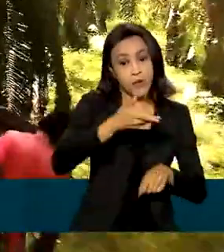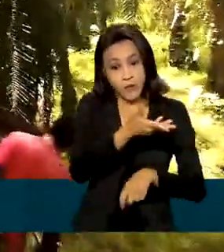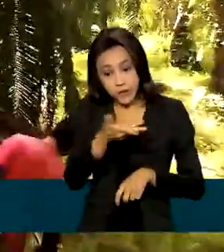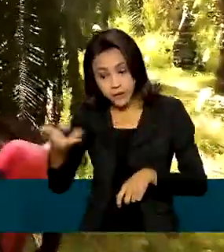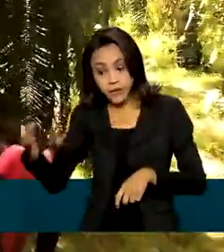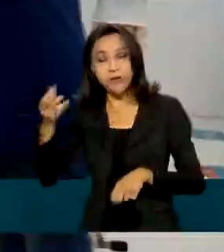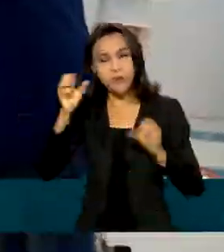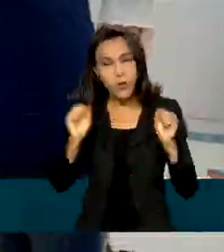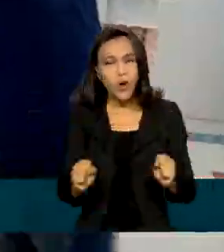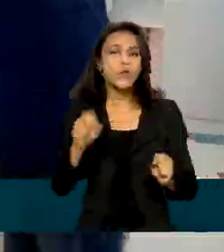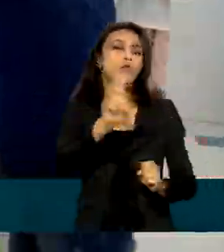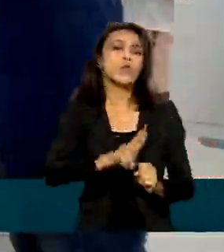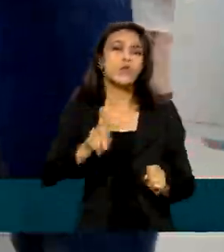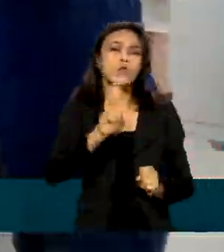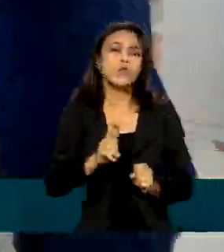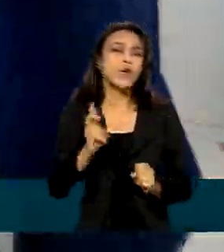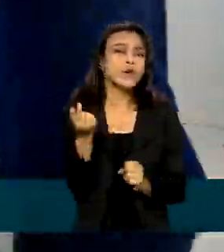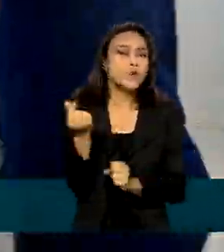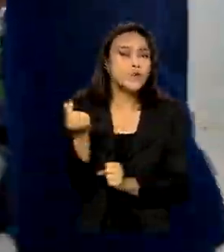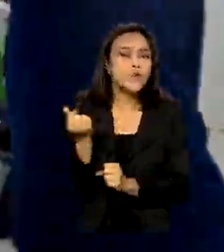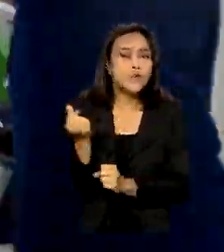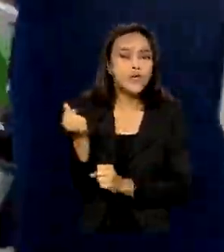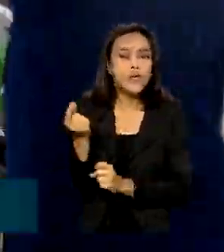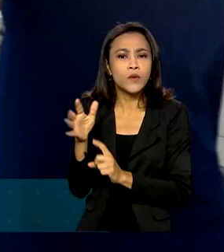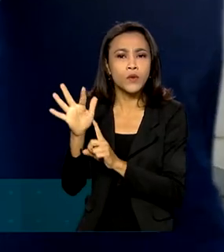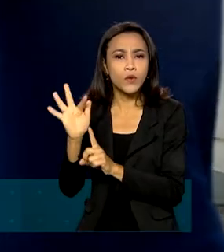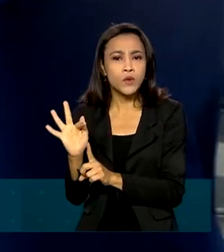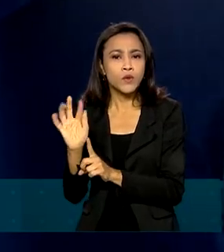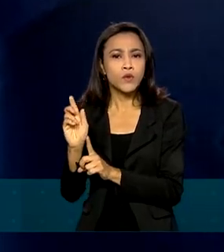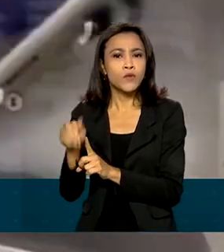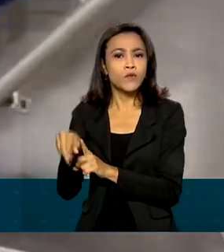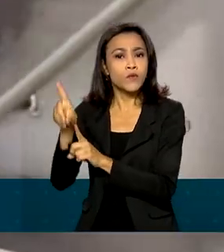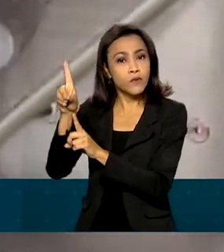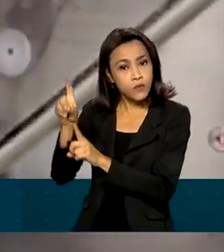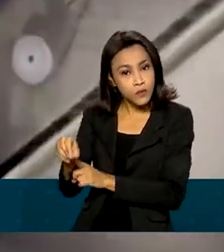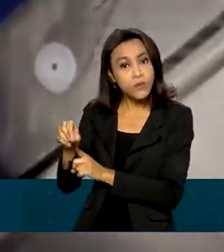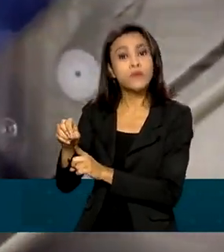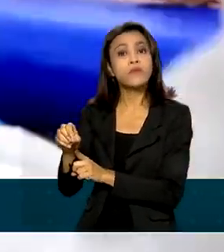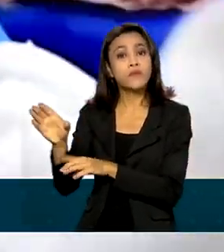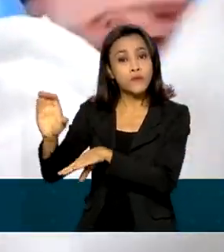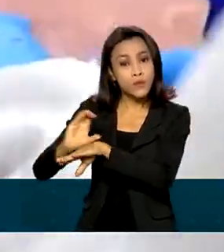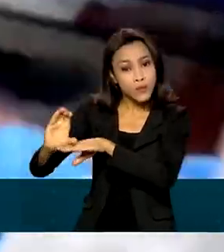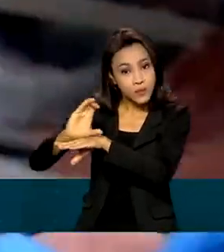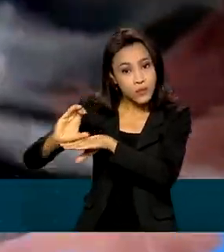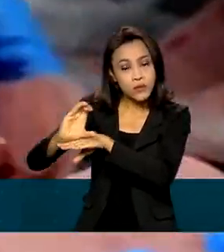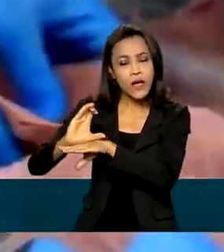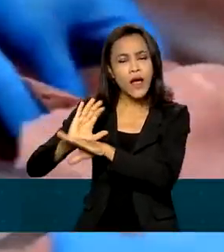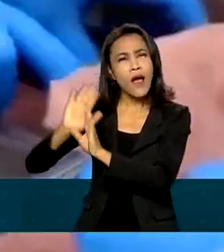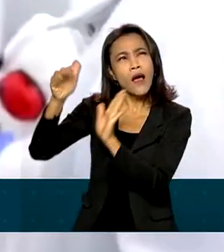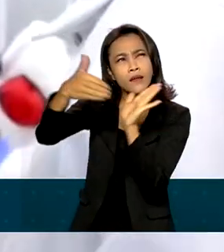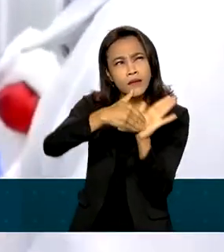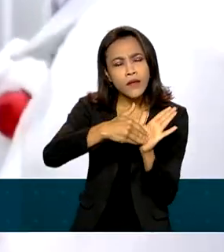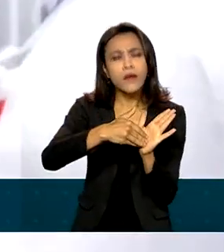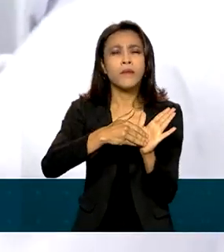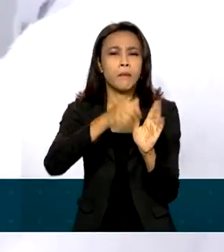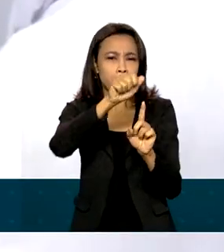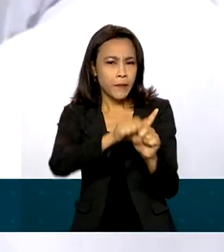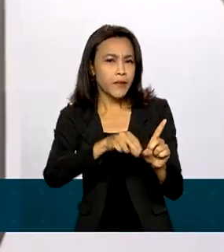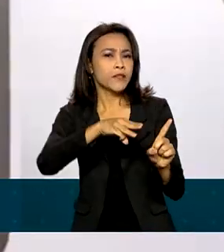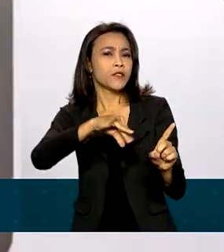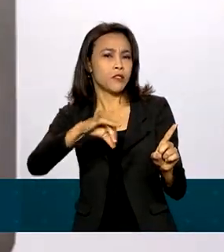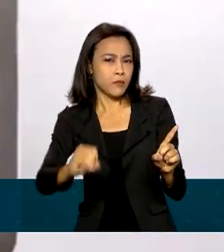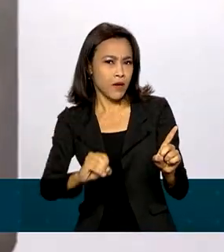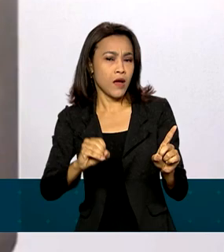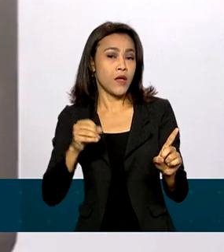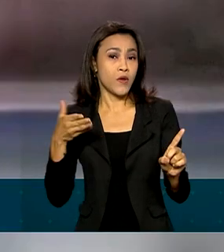quem pode usar os recursos dos fundos constitucionais. Até maio, a soma das contratações de crédito